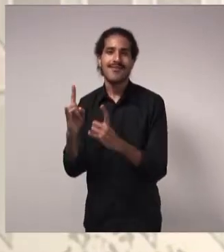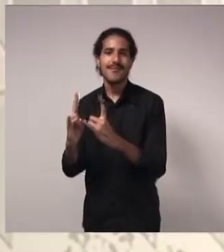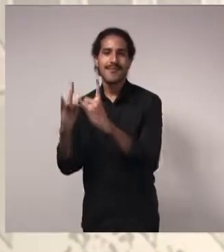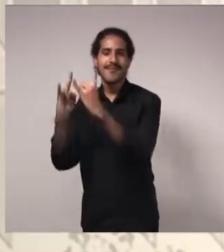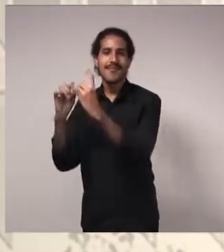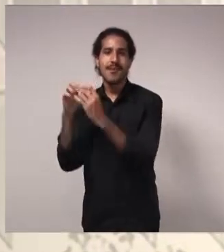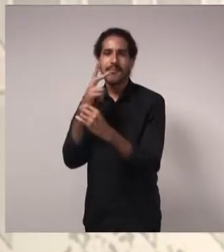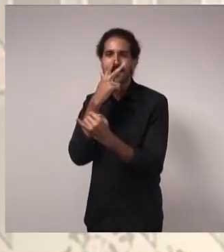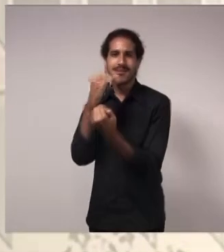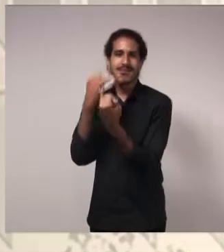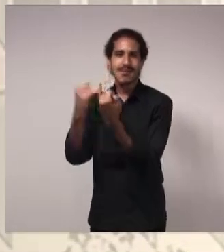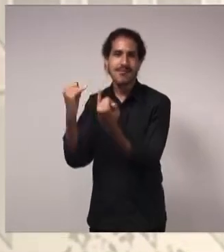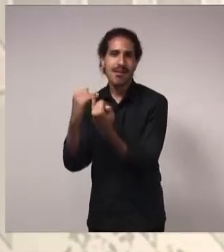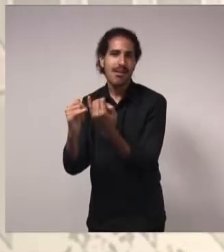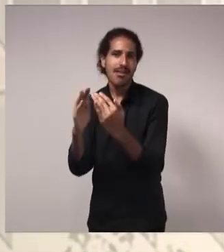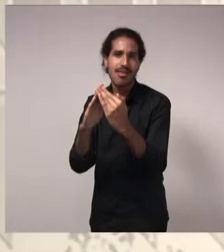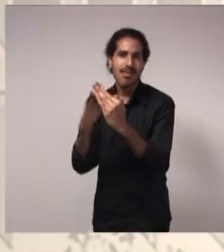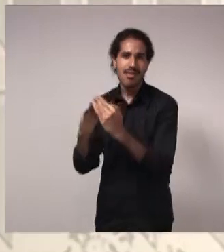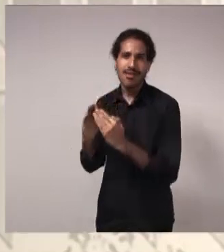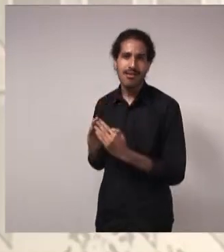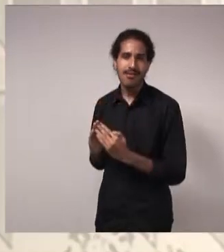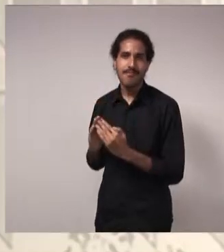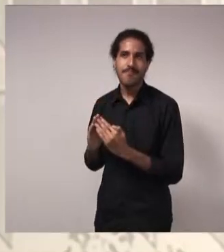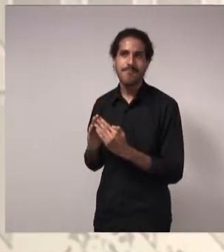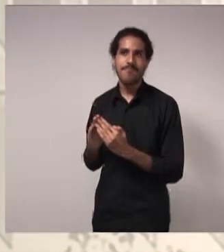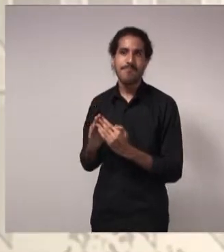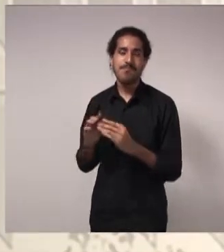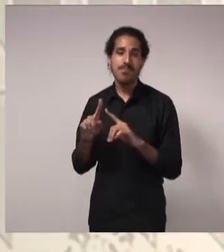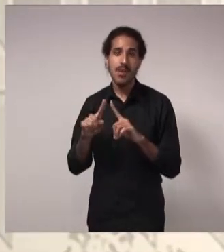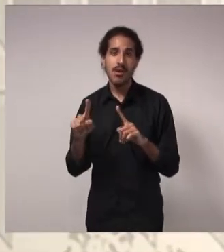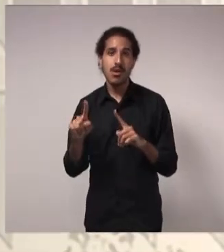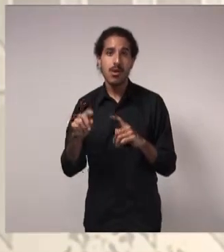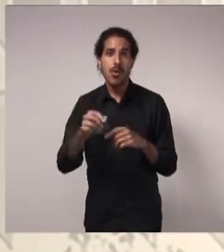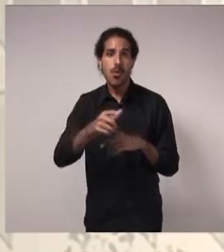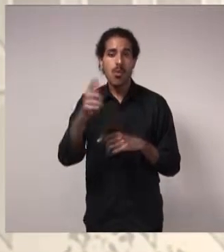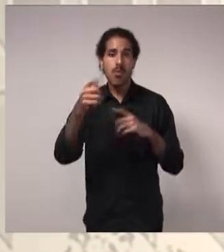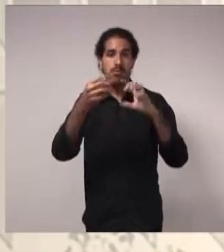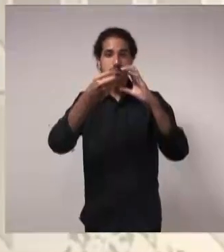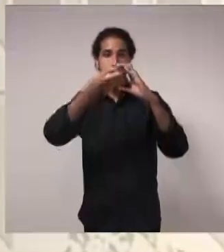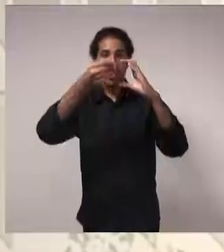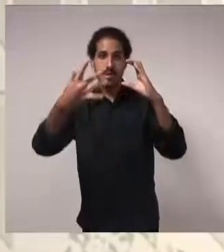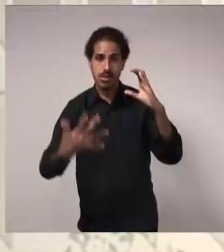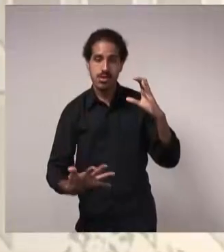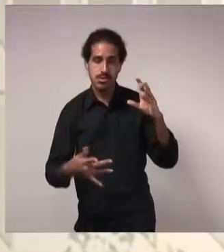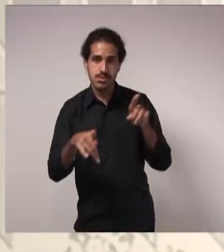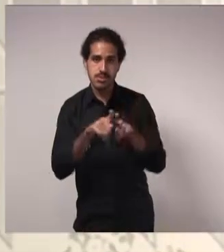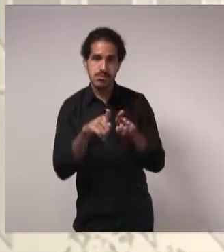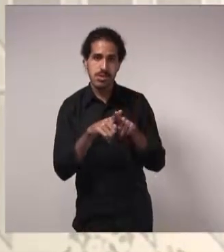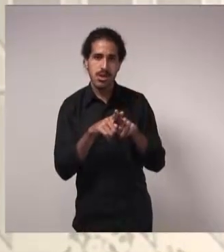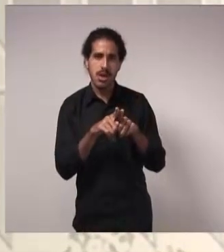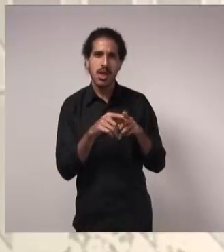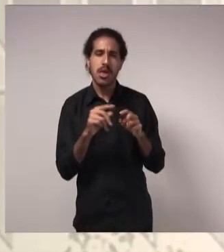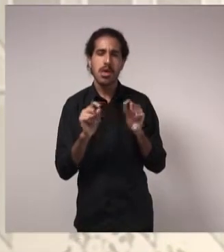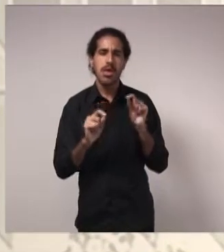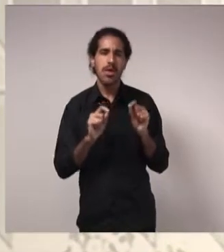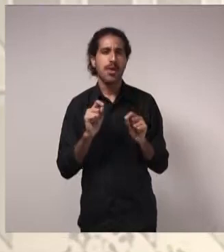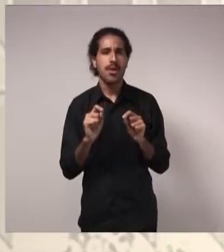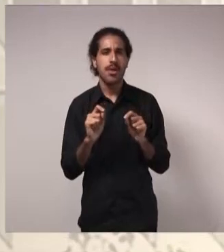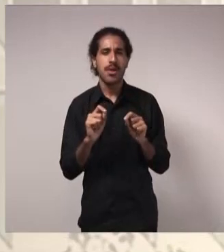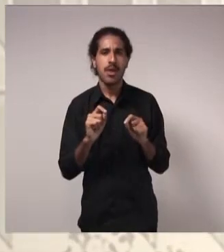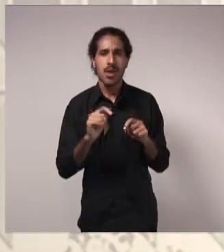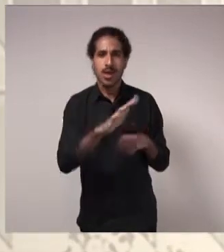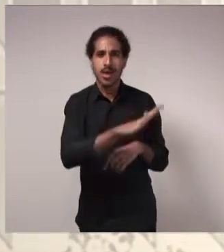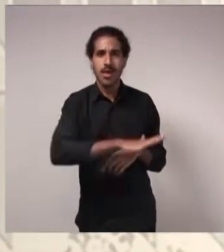similar à residência, mas isso pode afetar. E outra característica também é justamente a área de